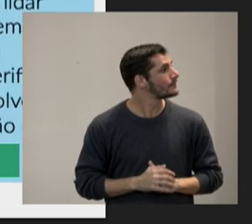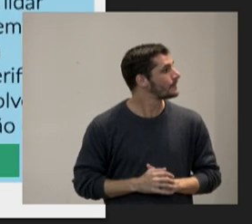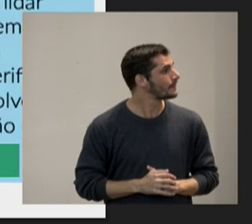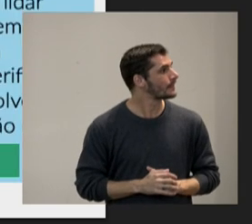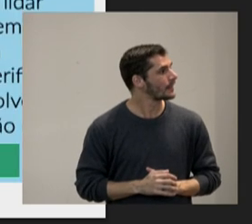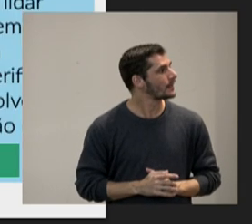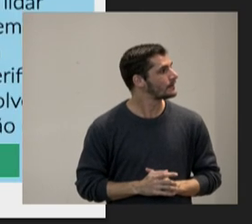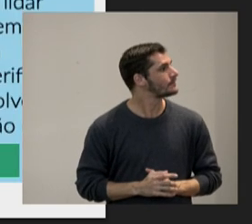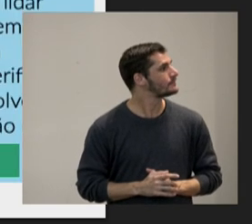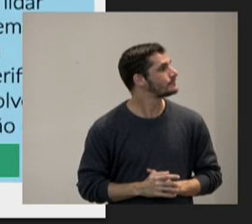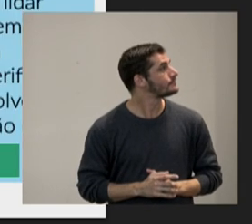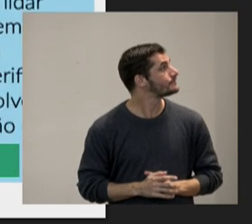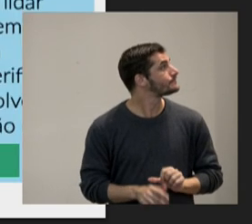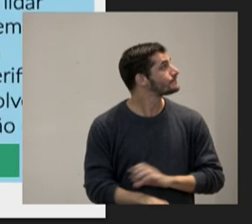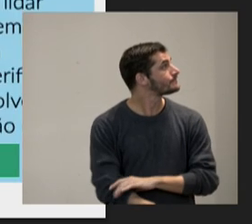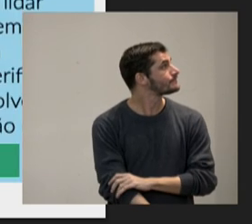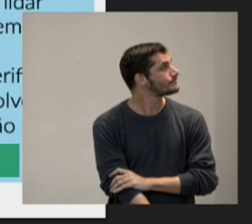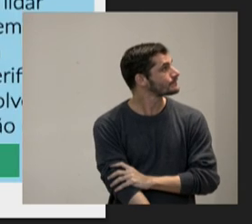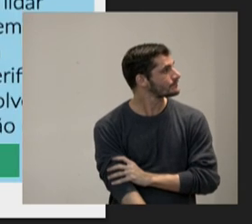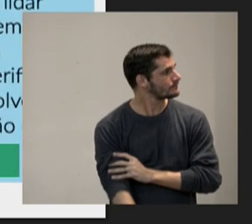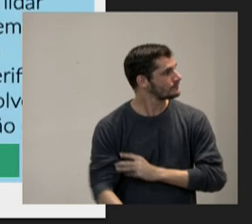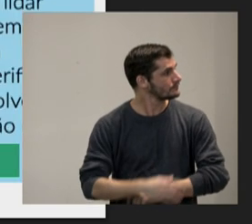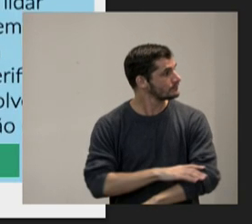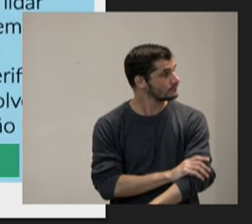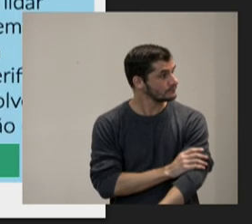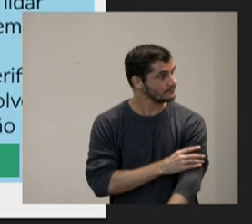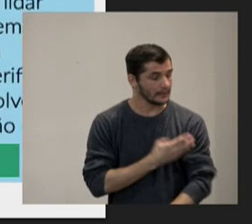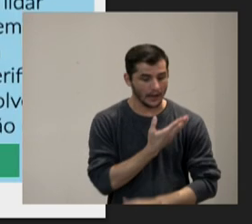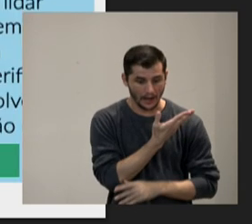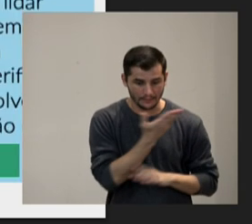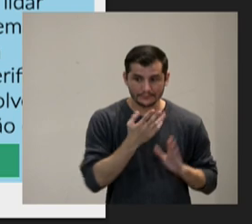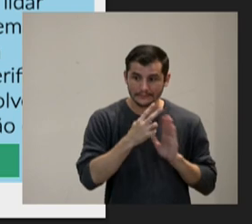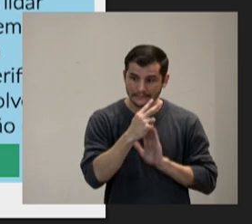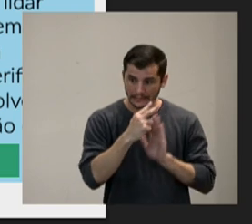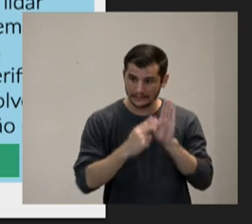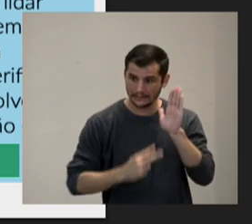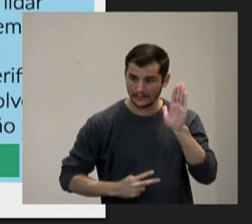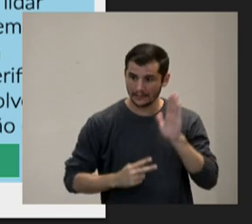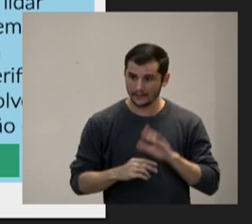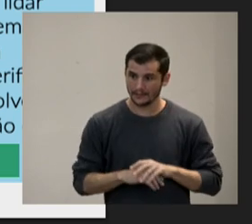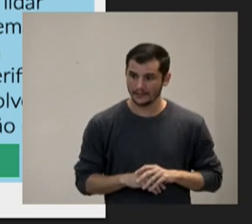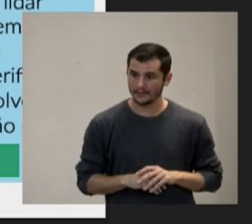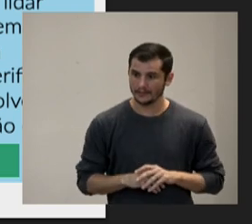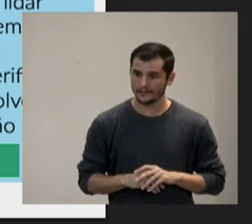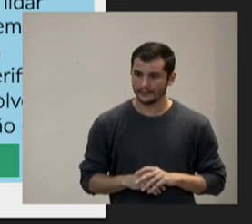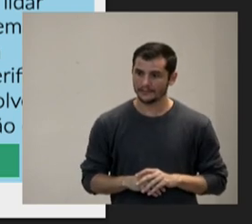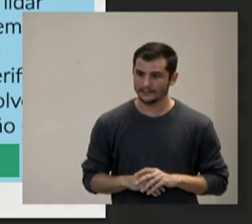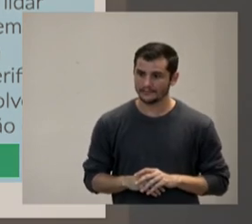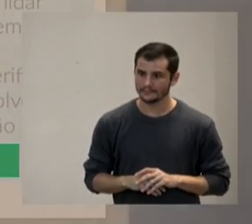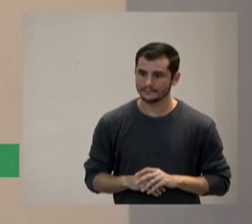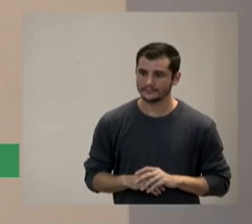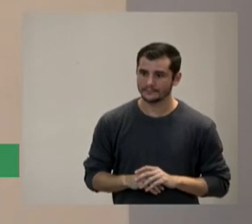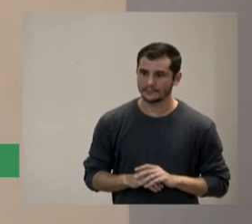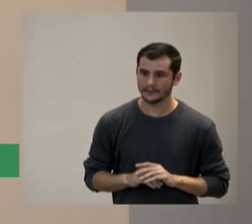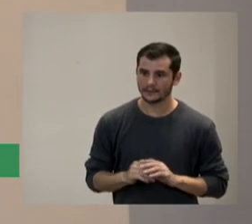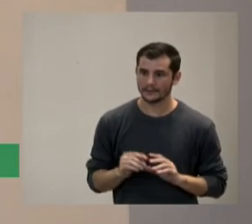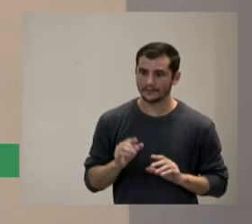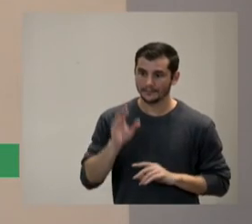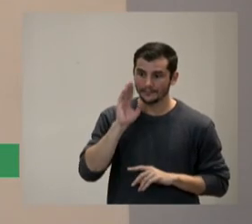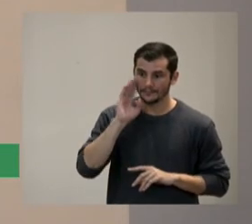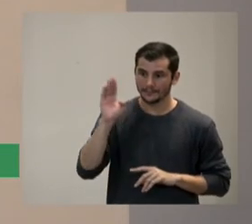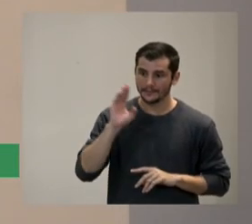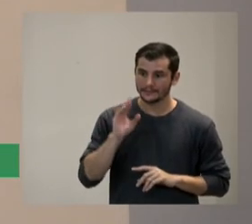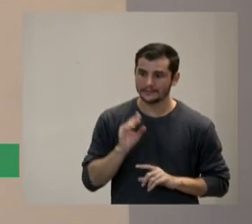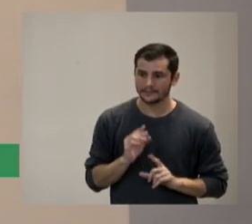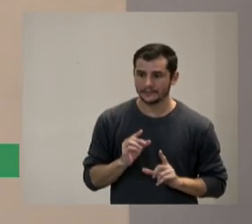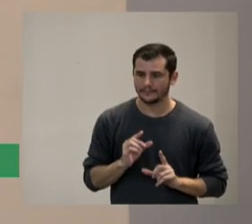lendo estas lendo os princípios as diretrizes e